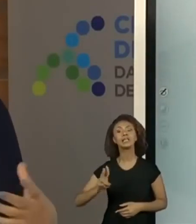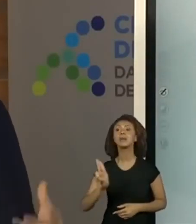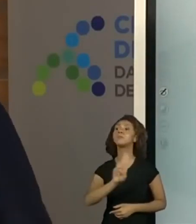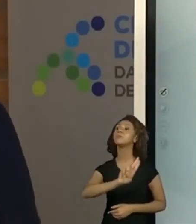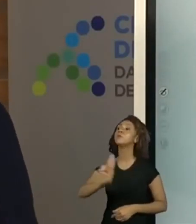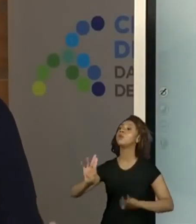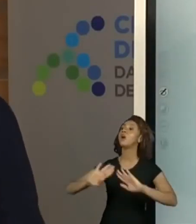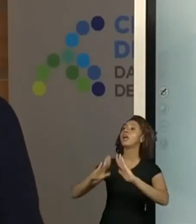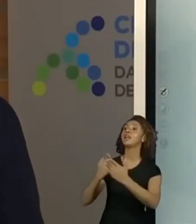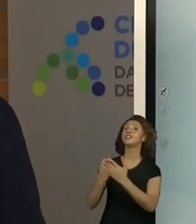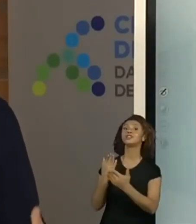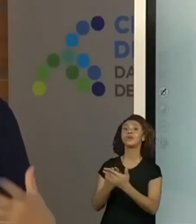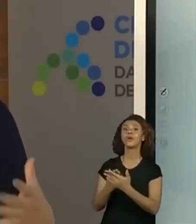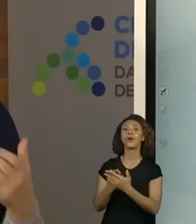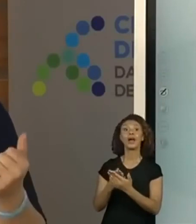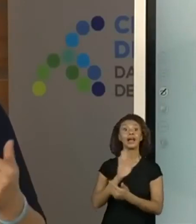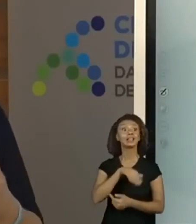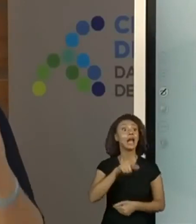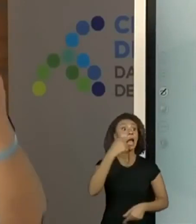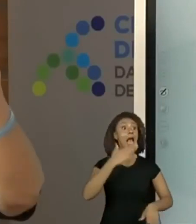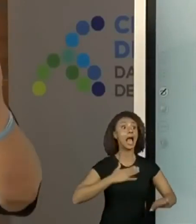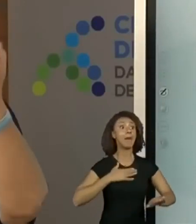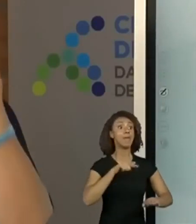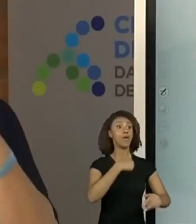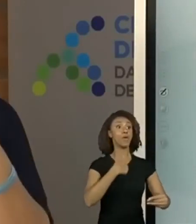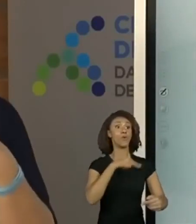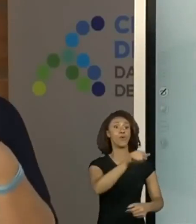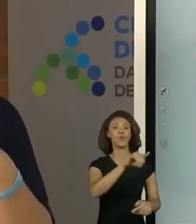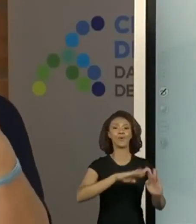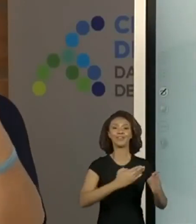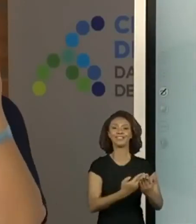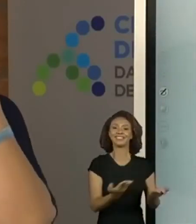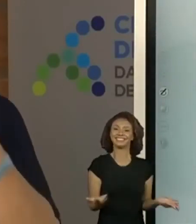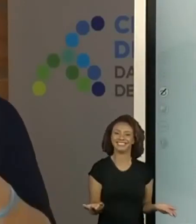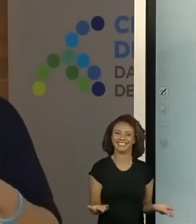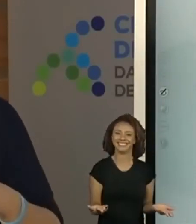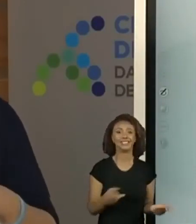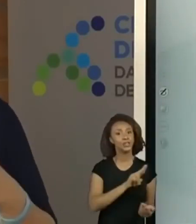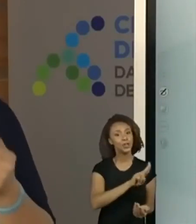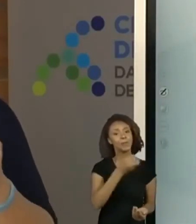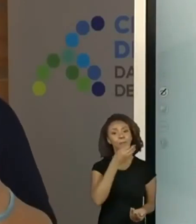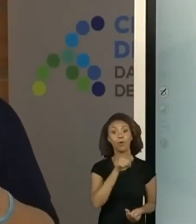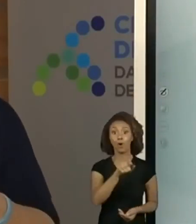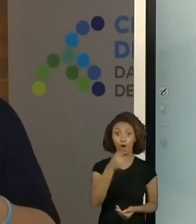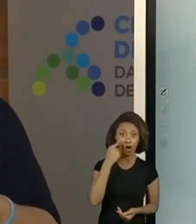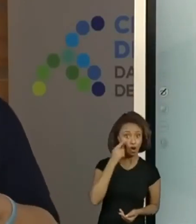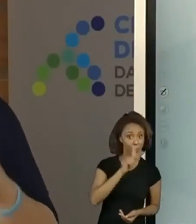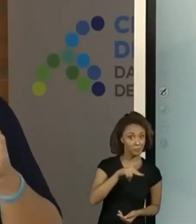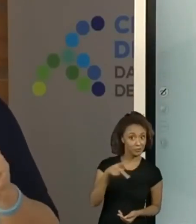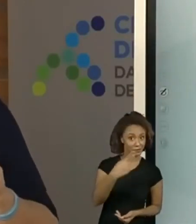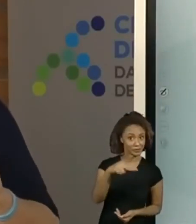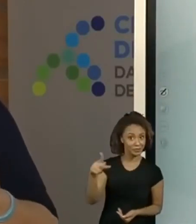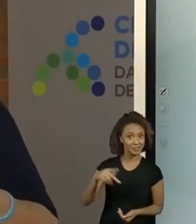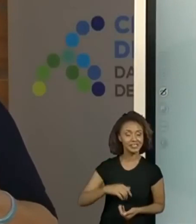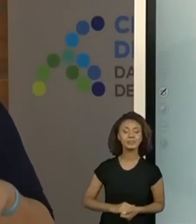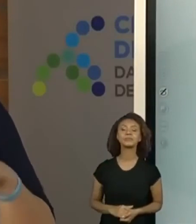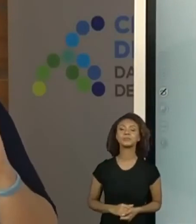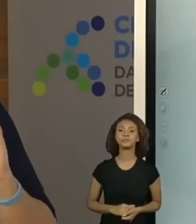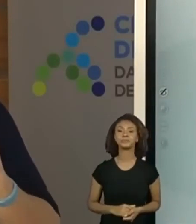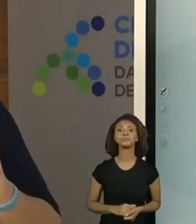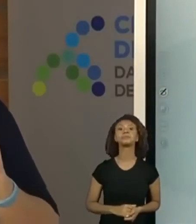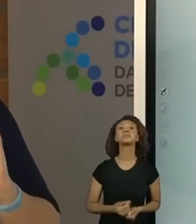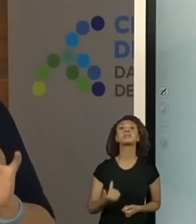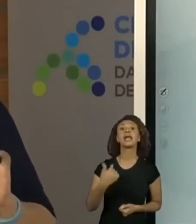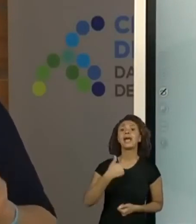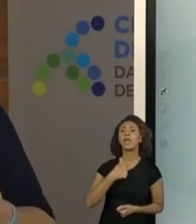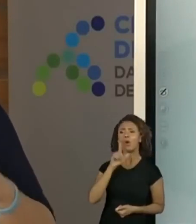as crianças também se sentem mais envolvidas, professores, podem fazer isso. E olha que gostoso, a professora de vocês também mandaram. Olha só, eu